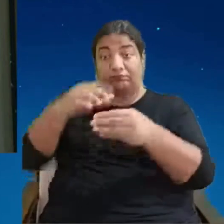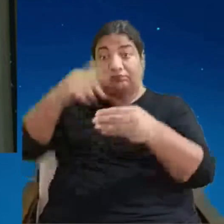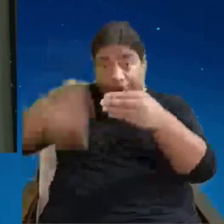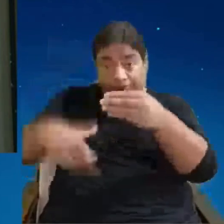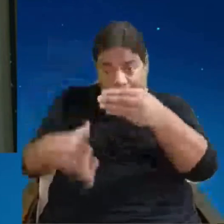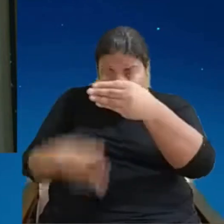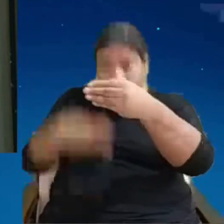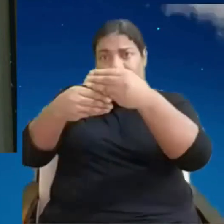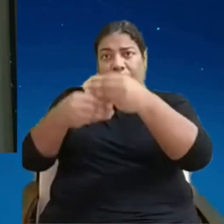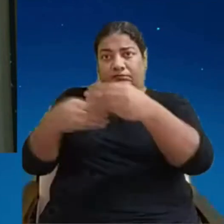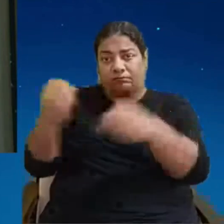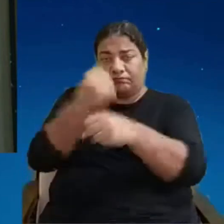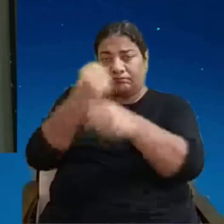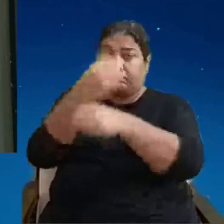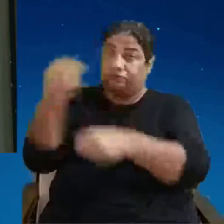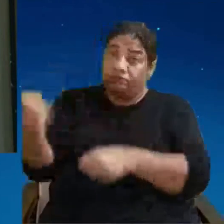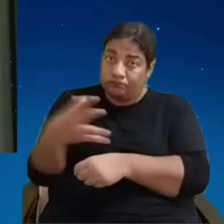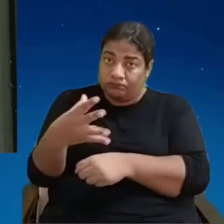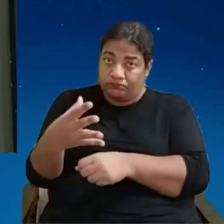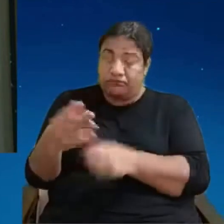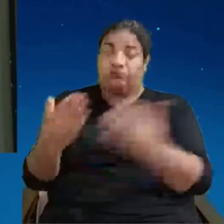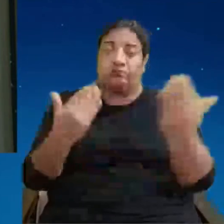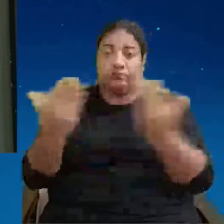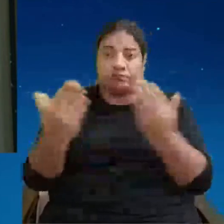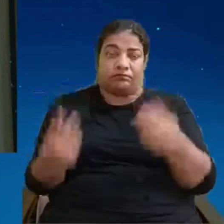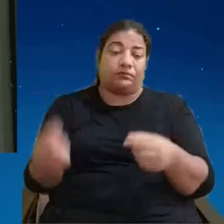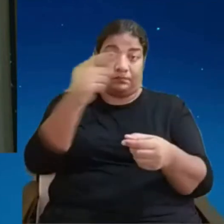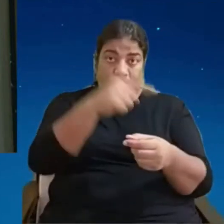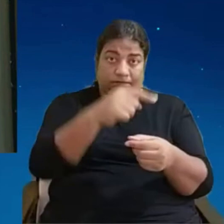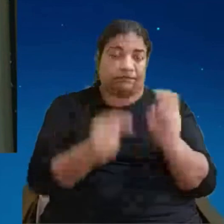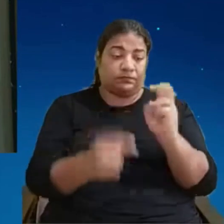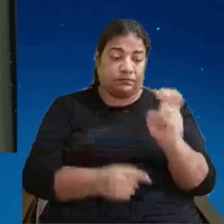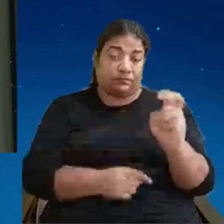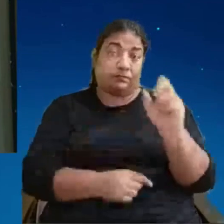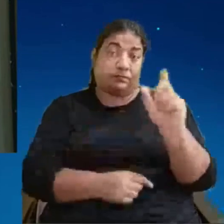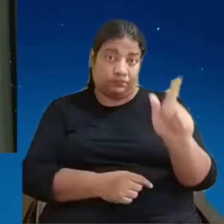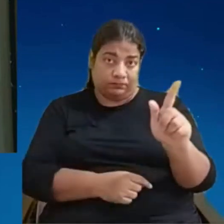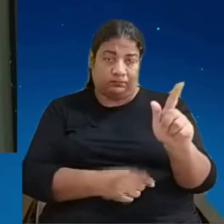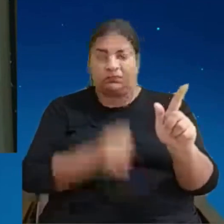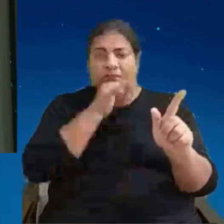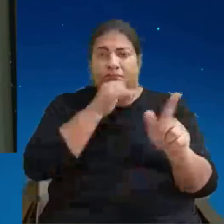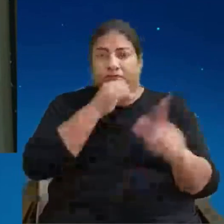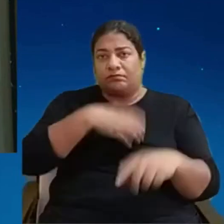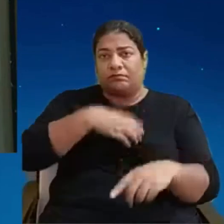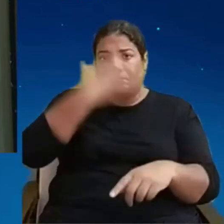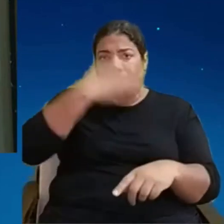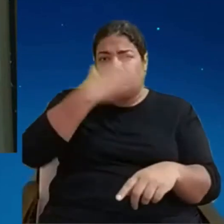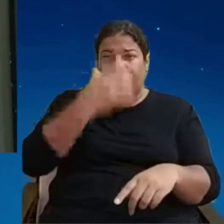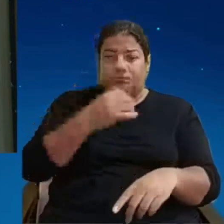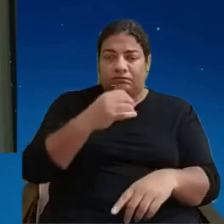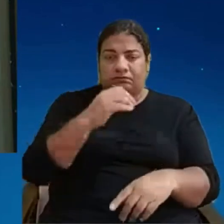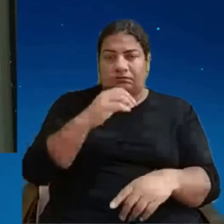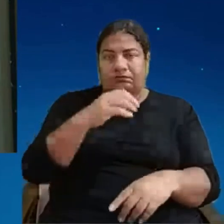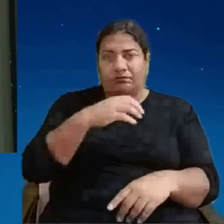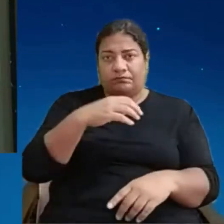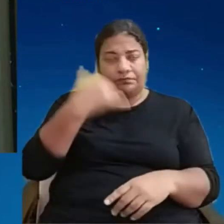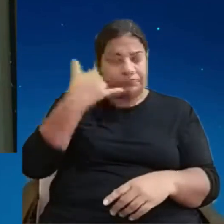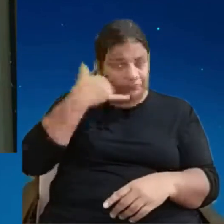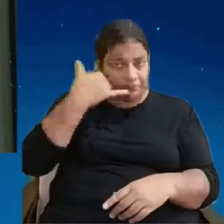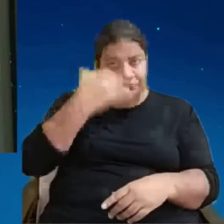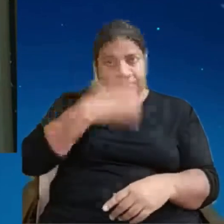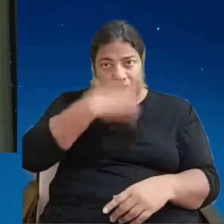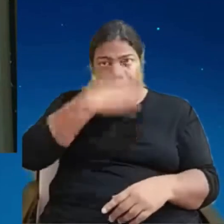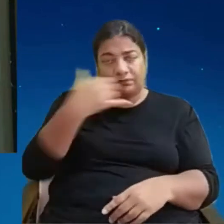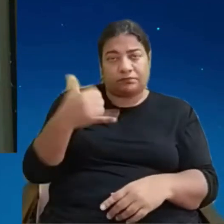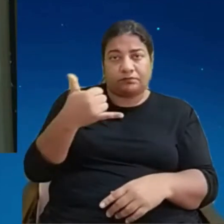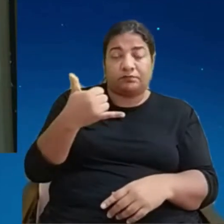o 5G é o surgimento do iPhone você tinha o que é o o conceito